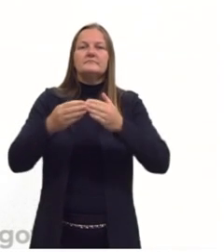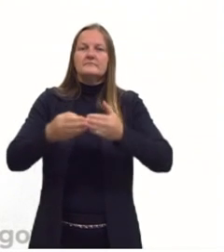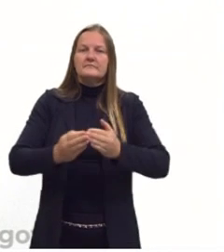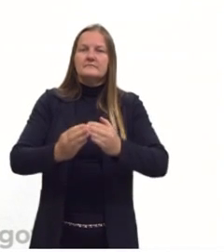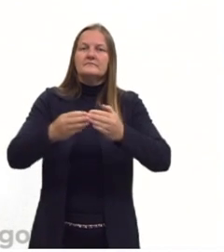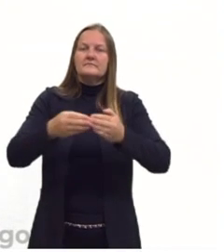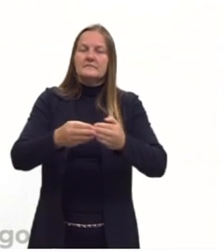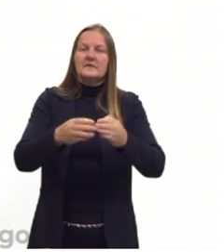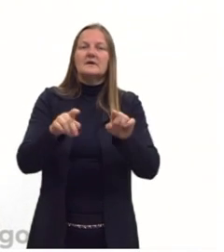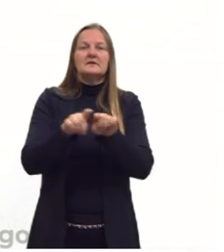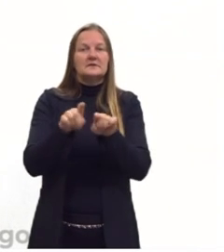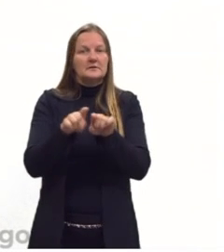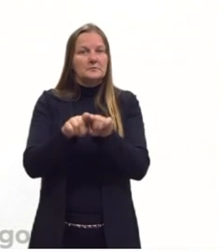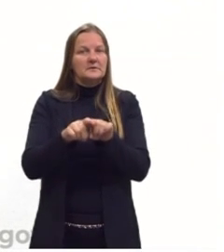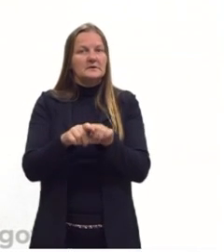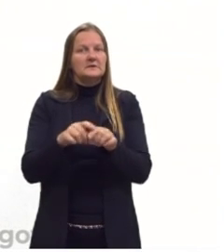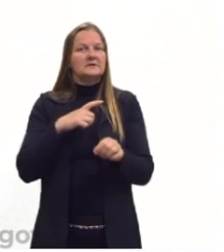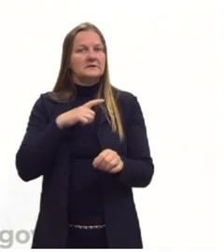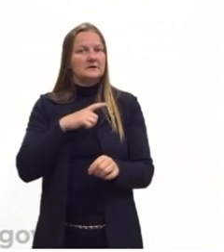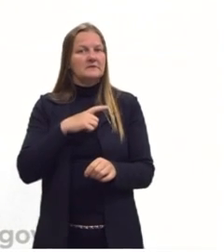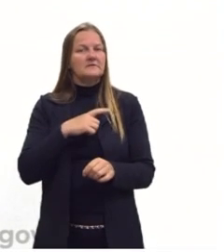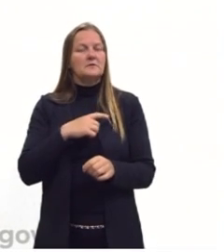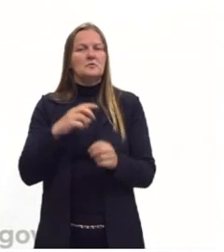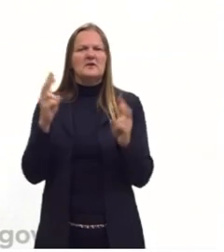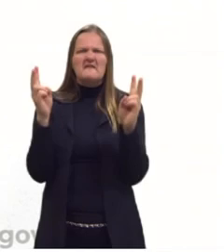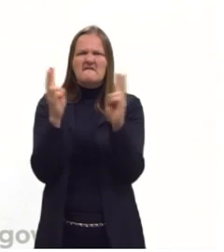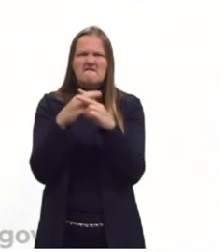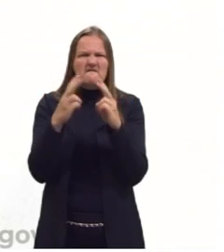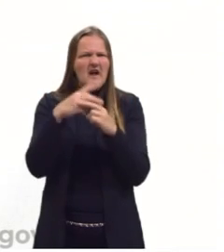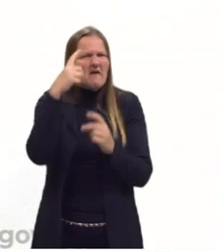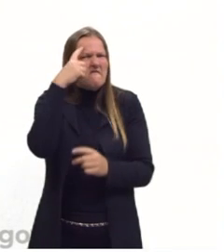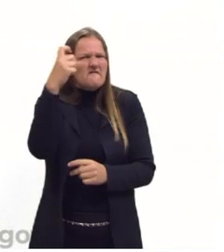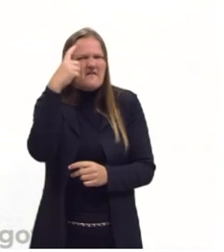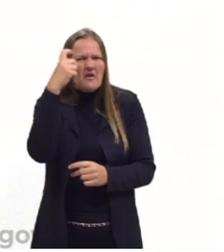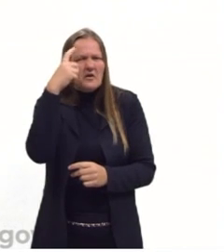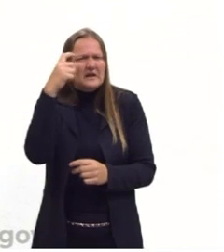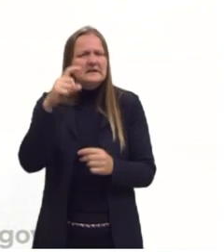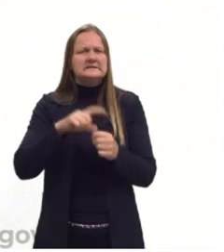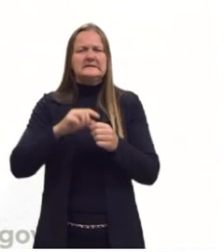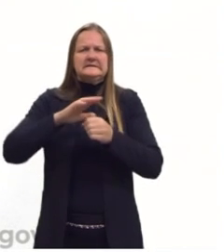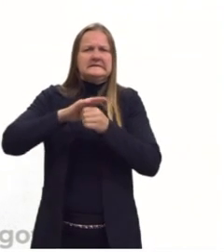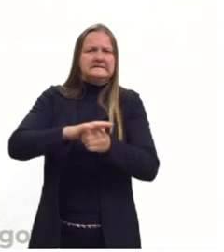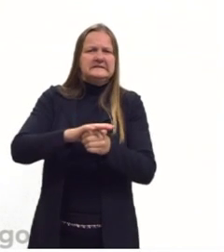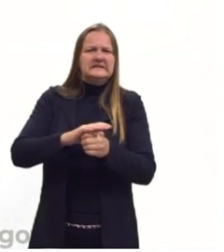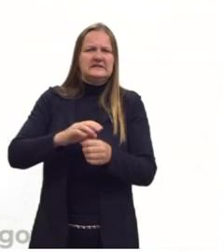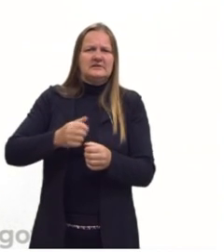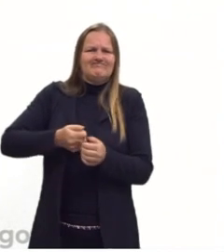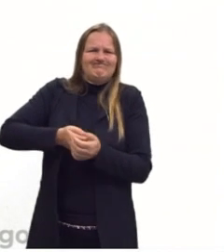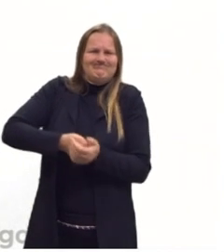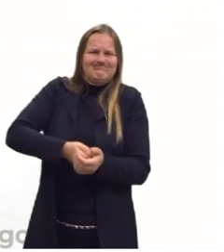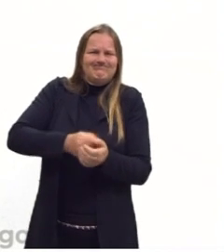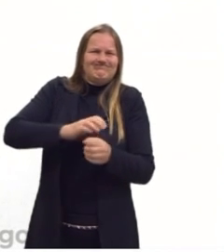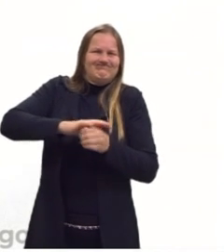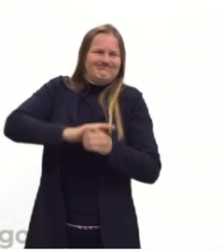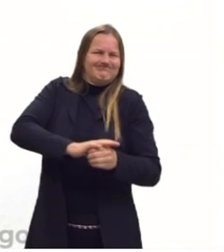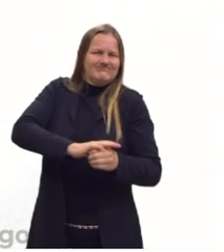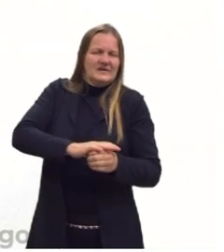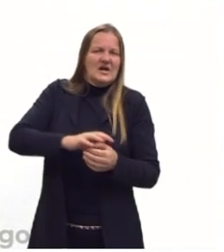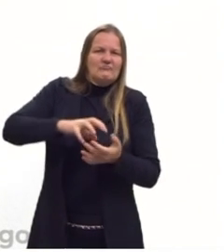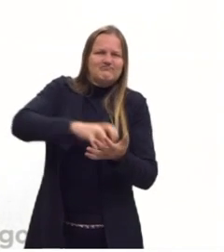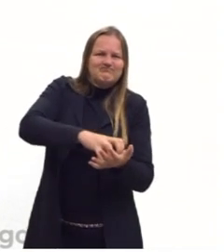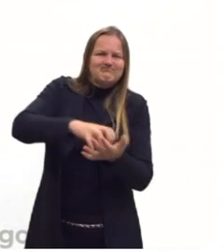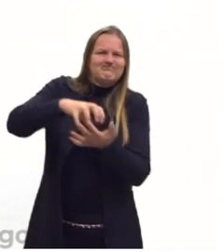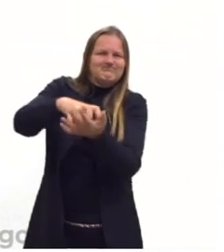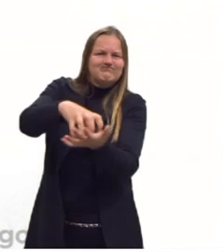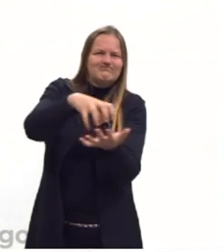também foram feitas à base de muita violência e muita dominação. A gente também vai falar um pouquinho disso. E